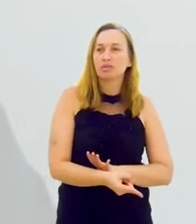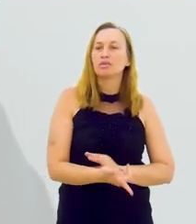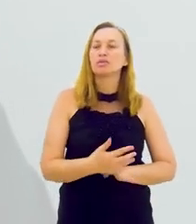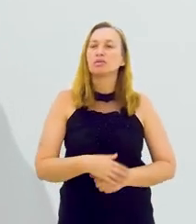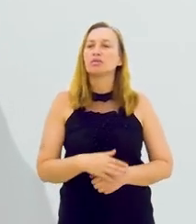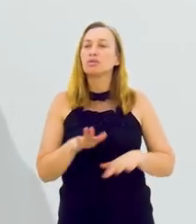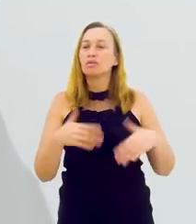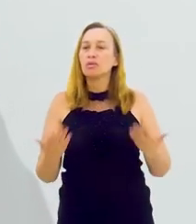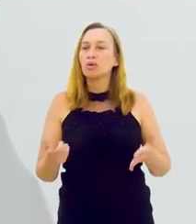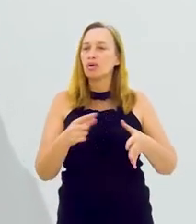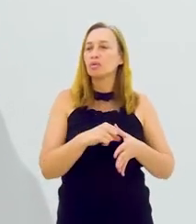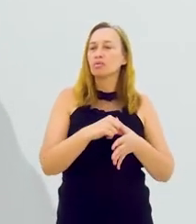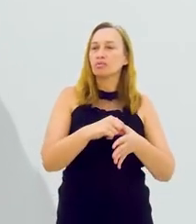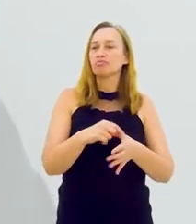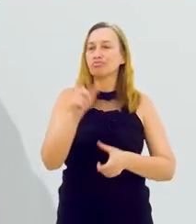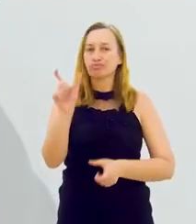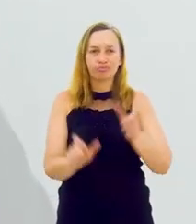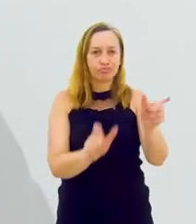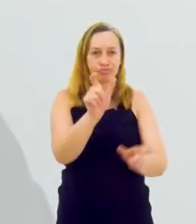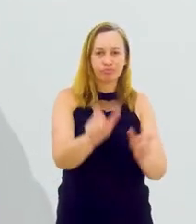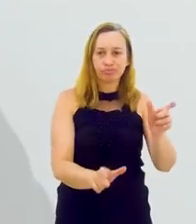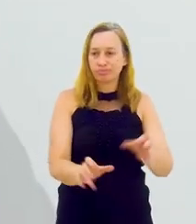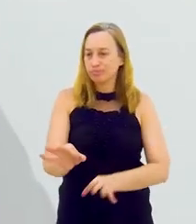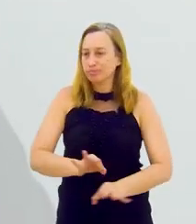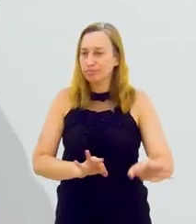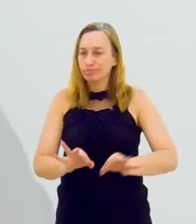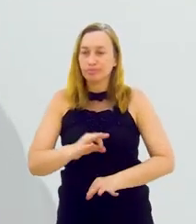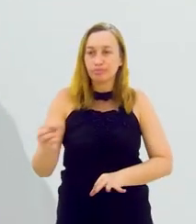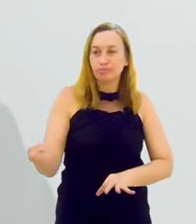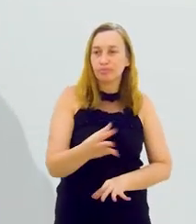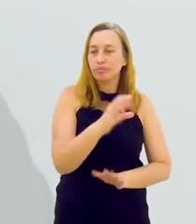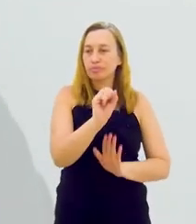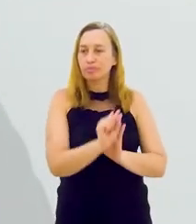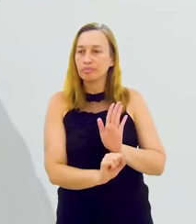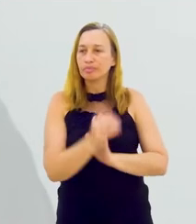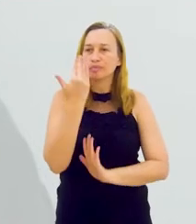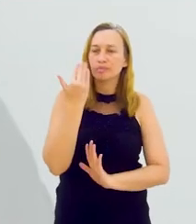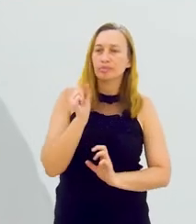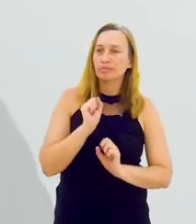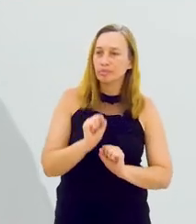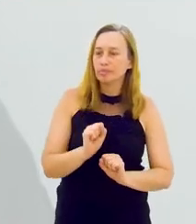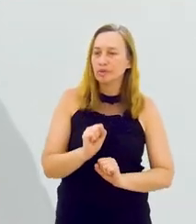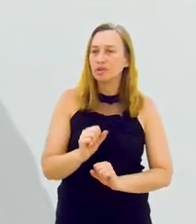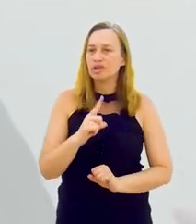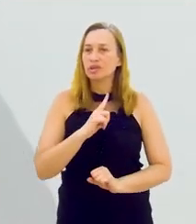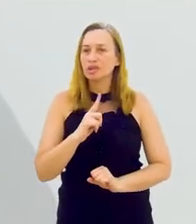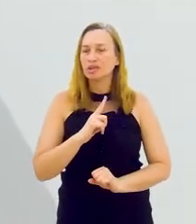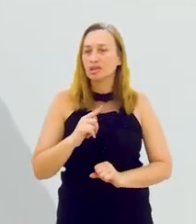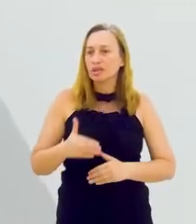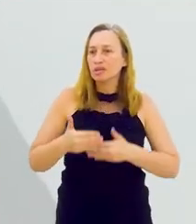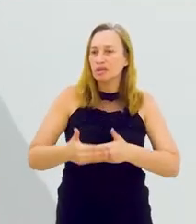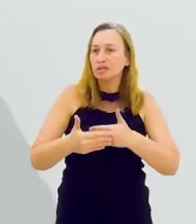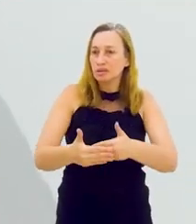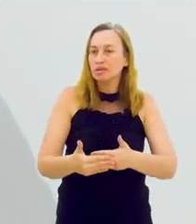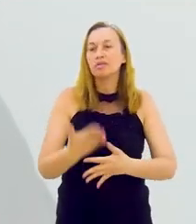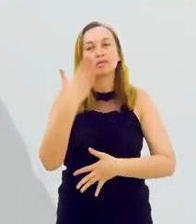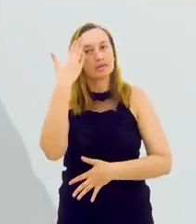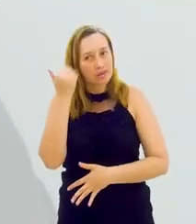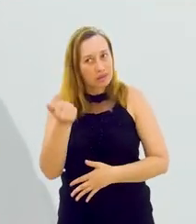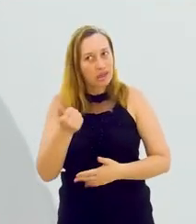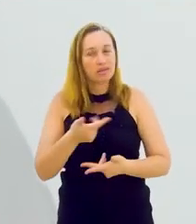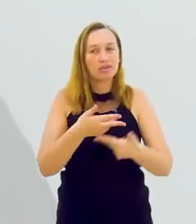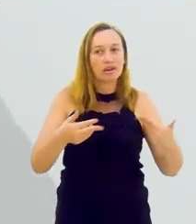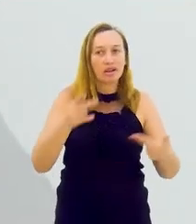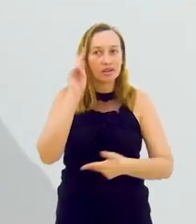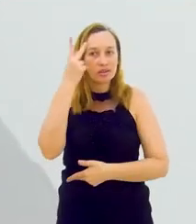mergulhar um pouquinho mais fundo sobre que perfis são esses que estão preparados nesse novo século para poder levar essa